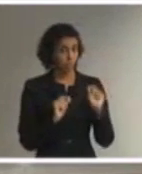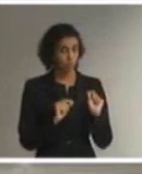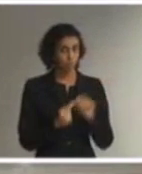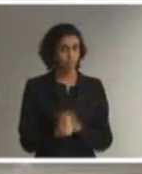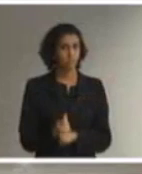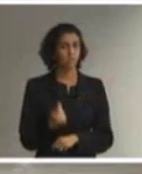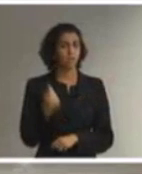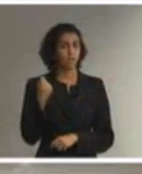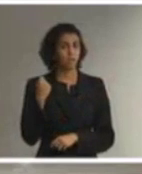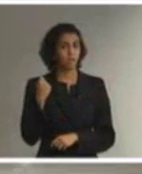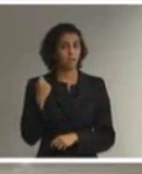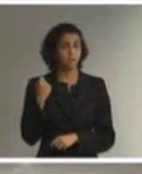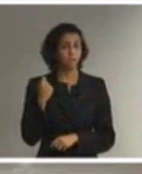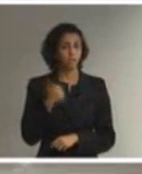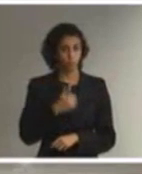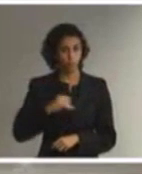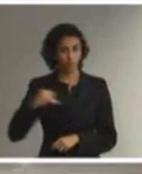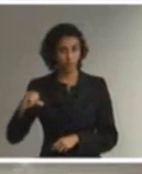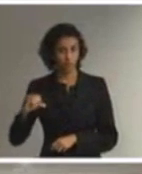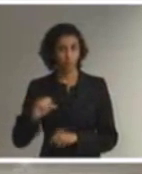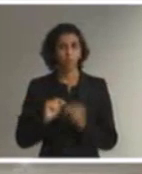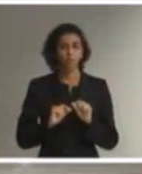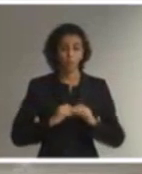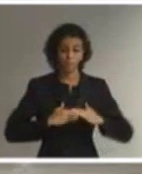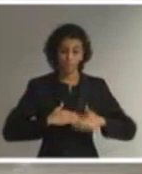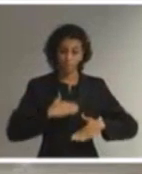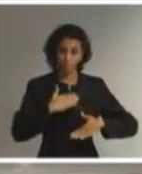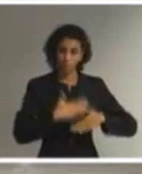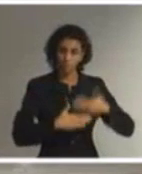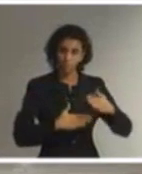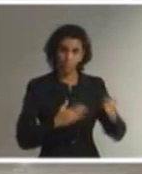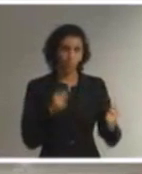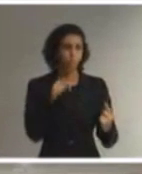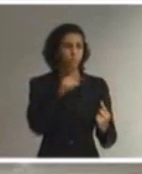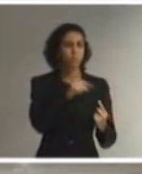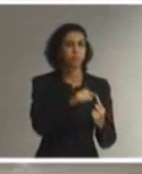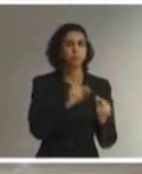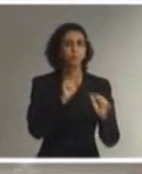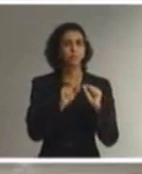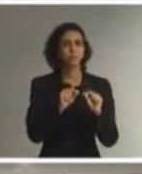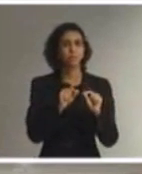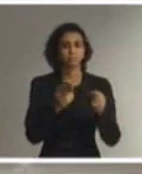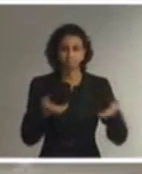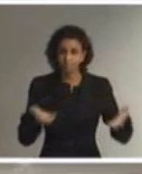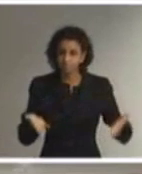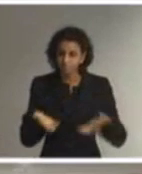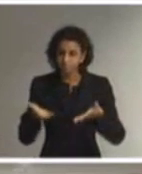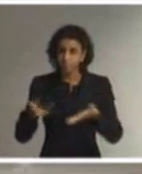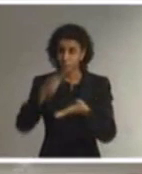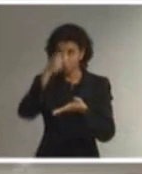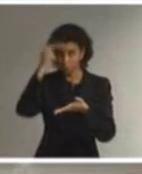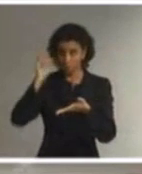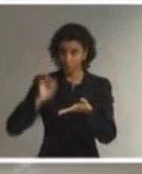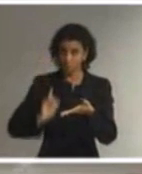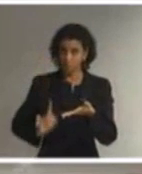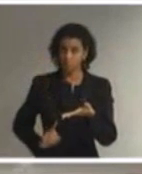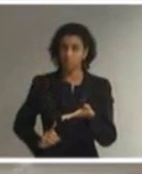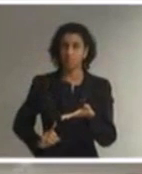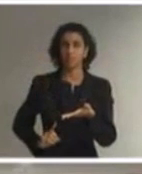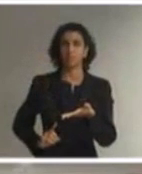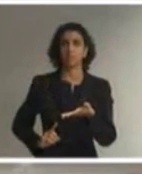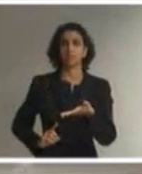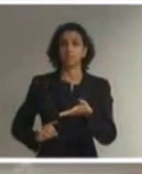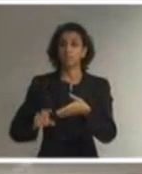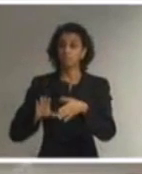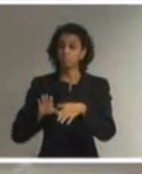99, é o processo destinado a propiciar a pessoa com deficiência, em nível